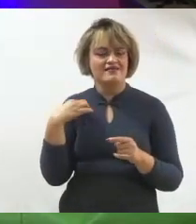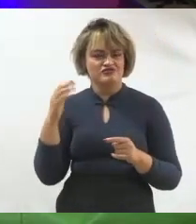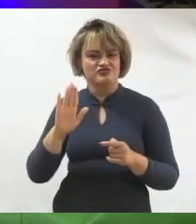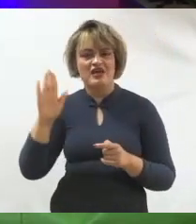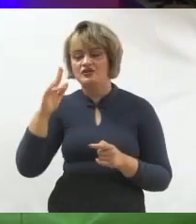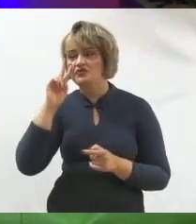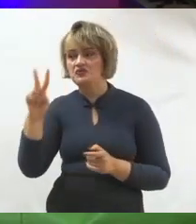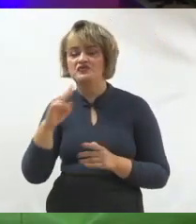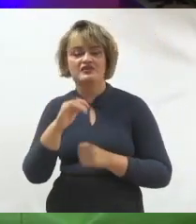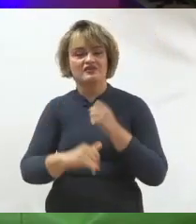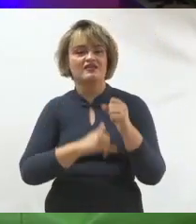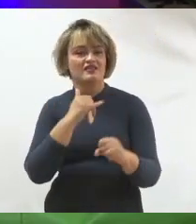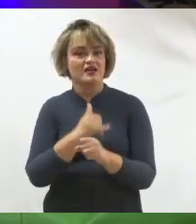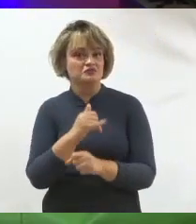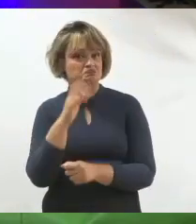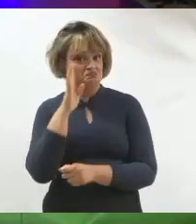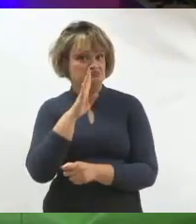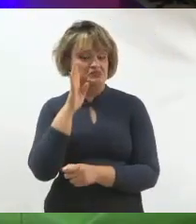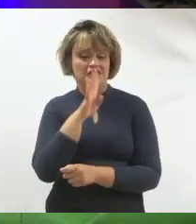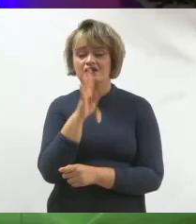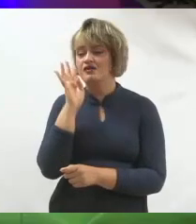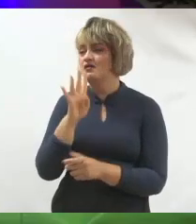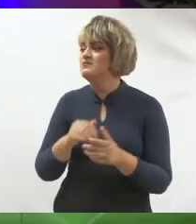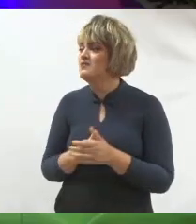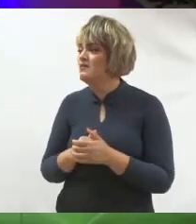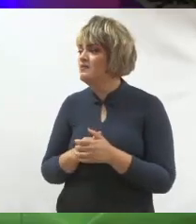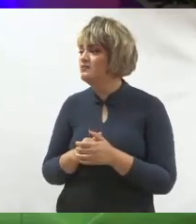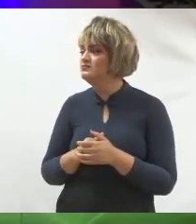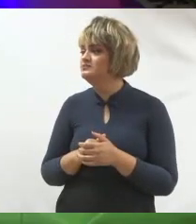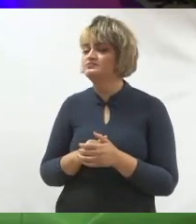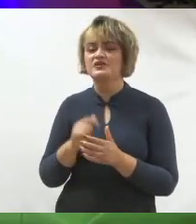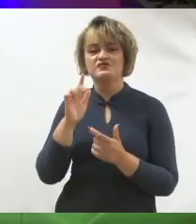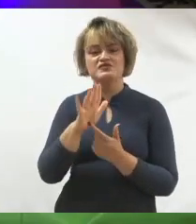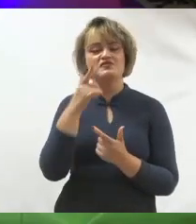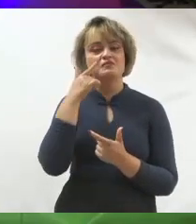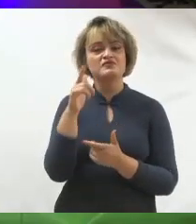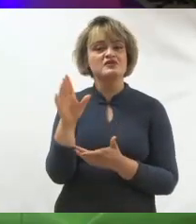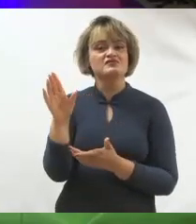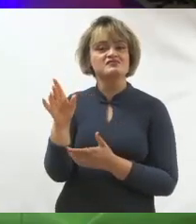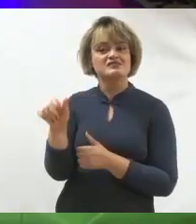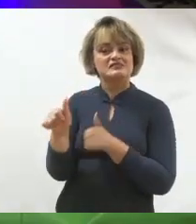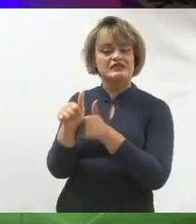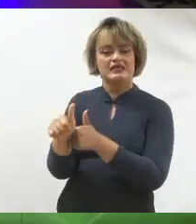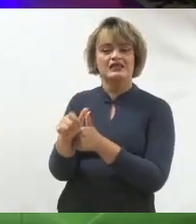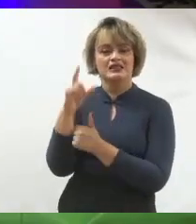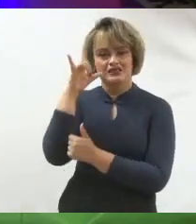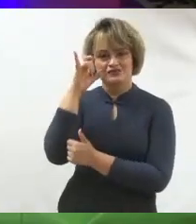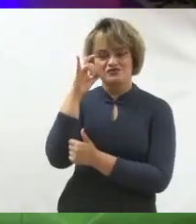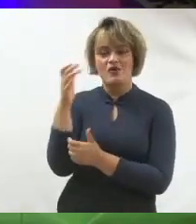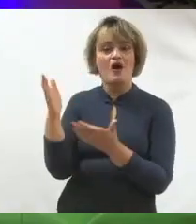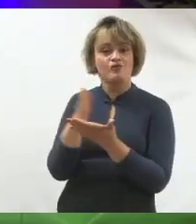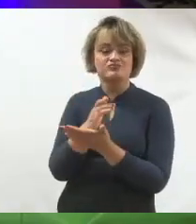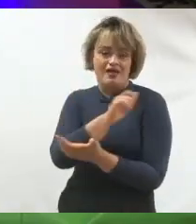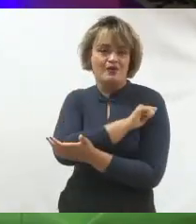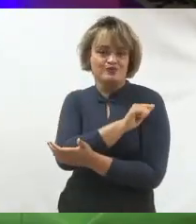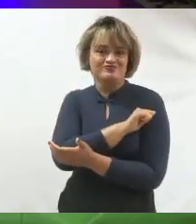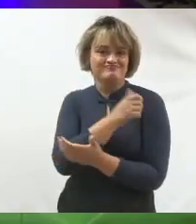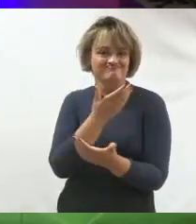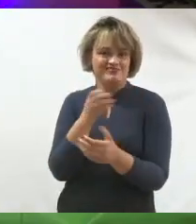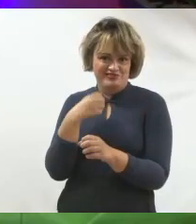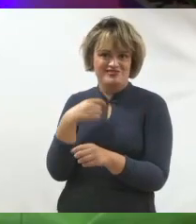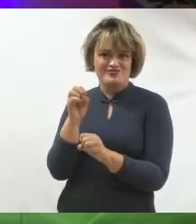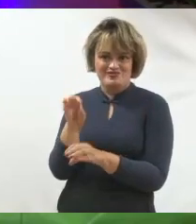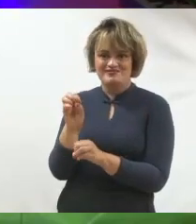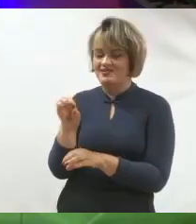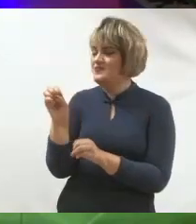eu estou vendo pela internet, que é bem legal. Inclusive, na apresentação vai ter para vocês seguirem essas pessoas. Alguns são alunos nossos que a gente dá